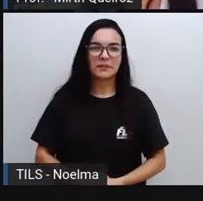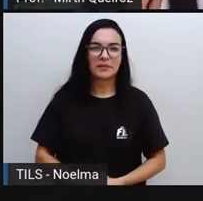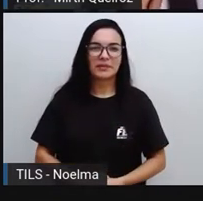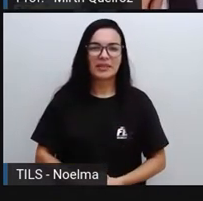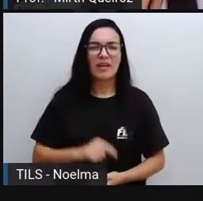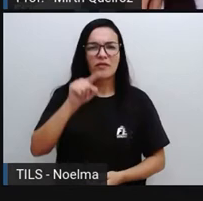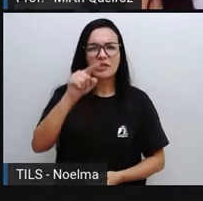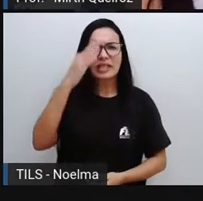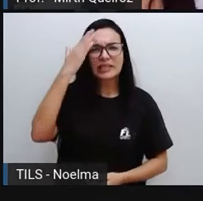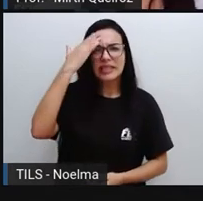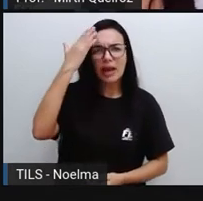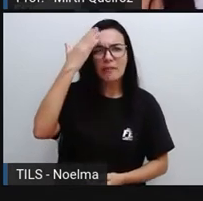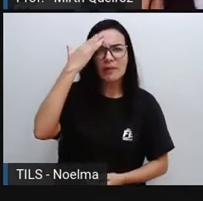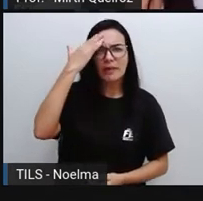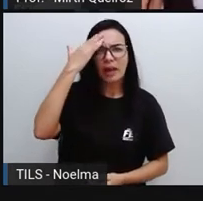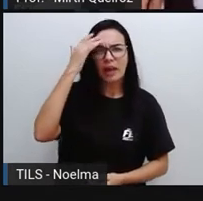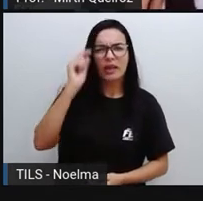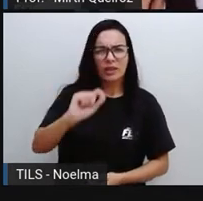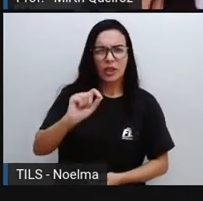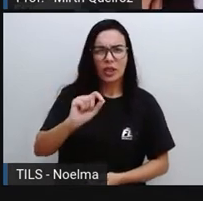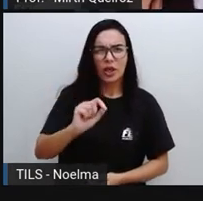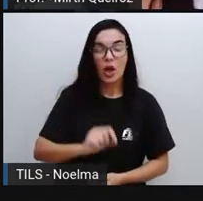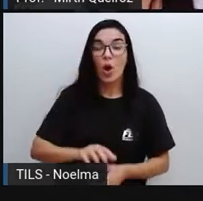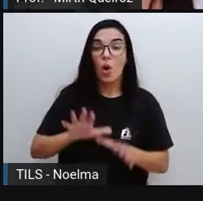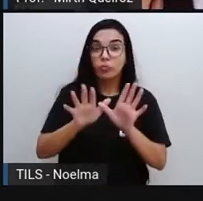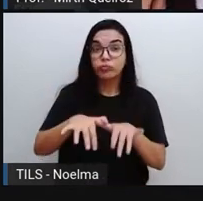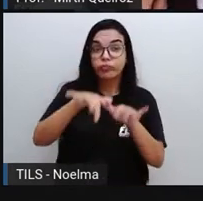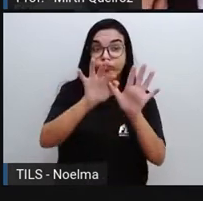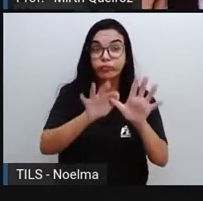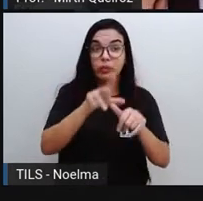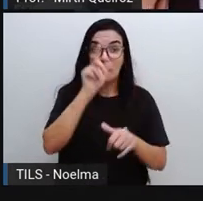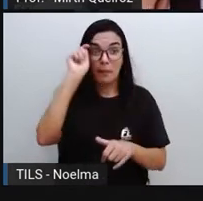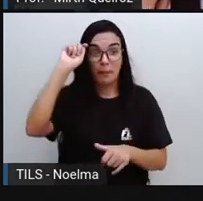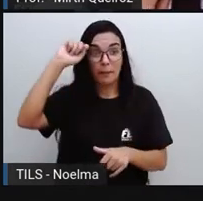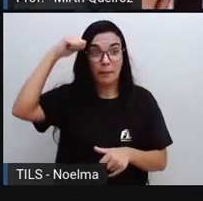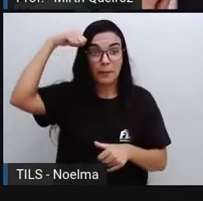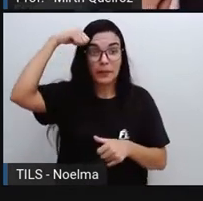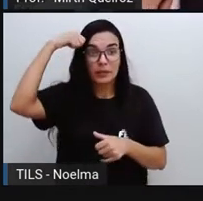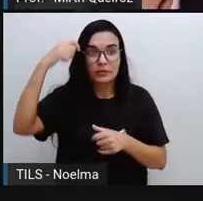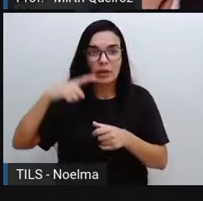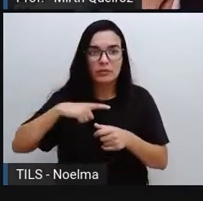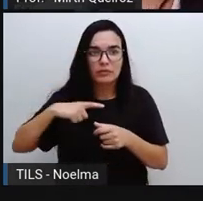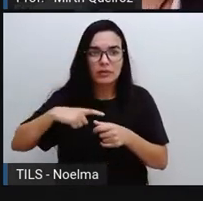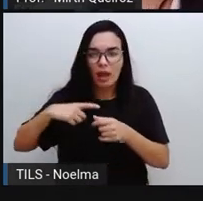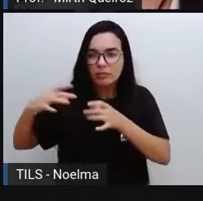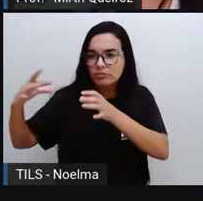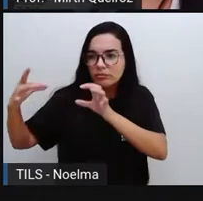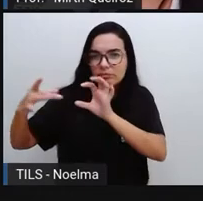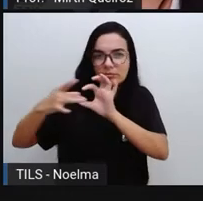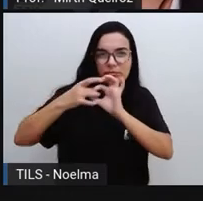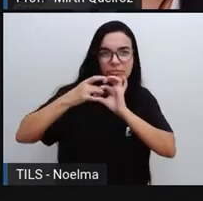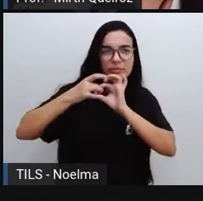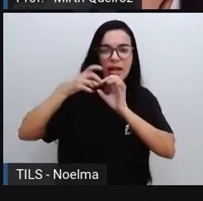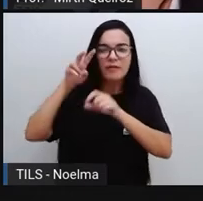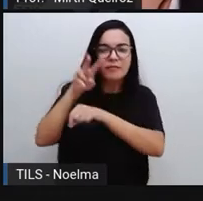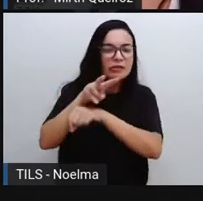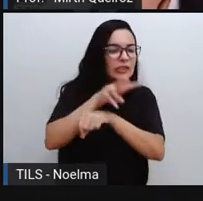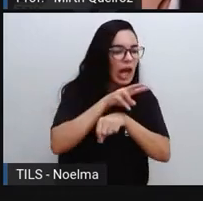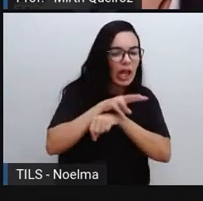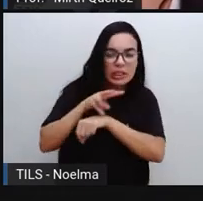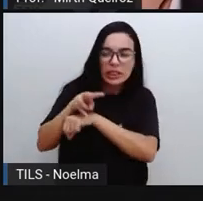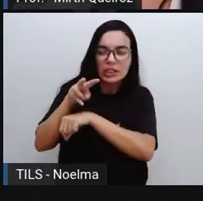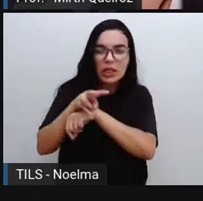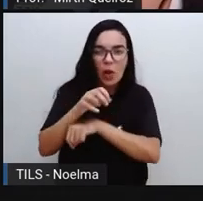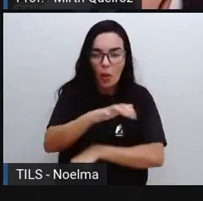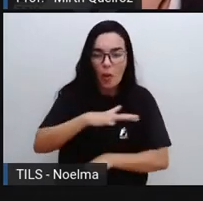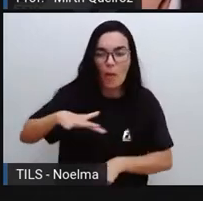Você sabia que o urubu são nossos aliados na fiscalização do meio ambiente? E